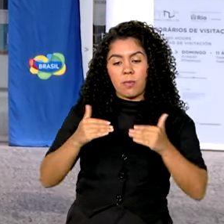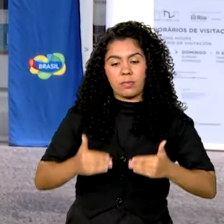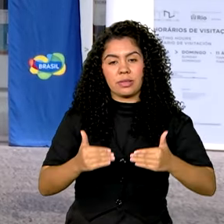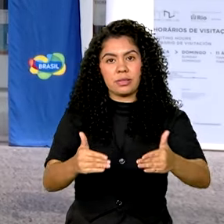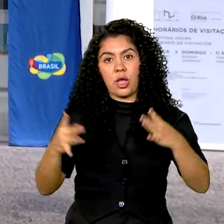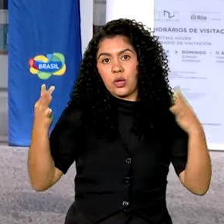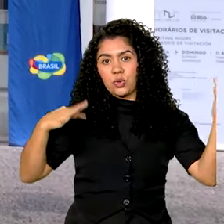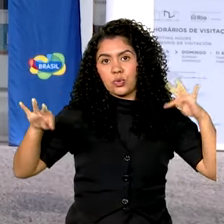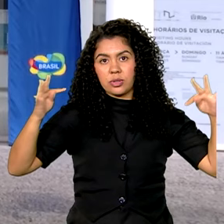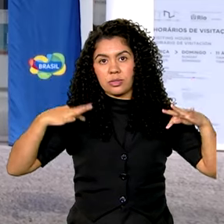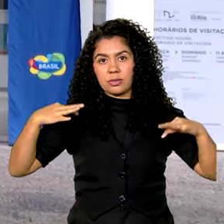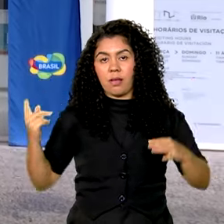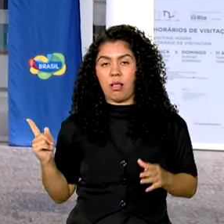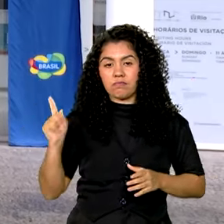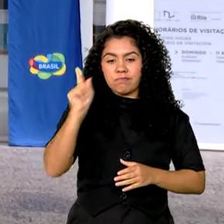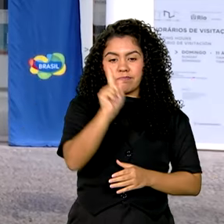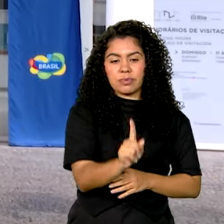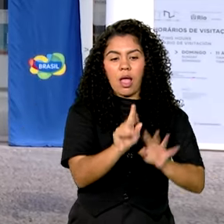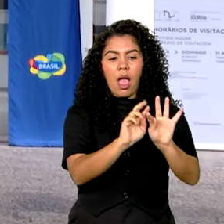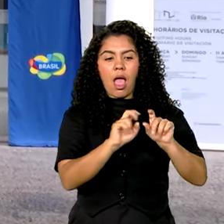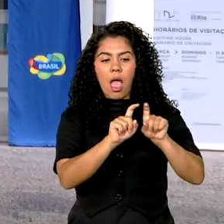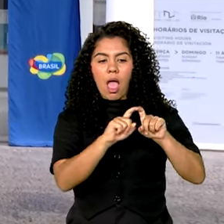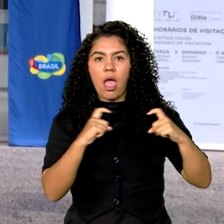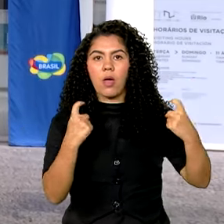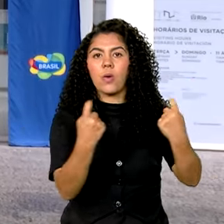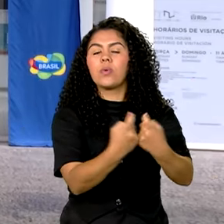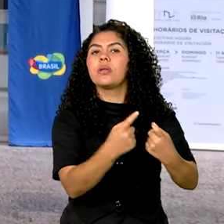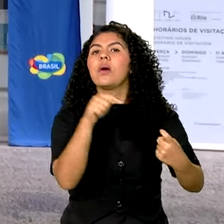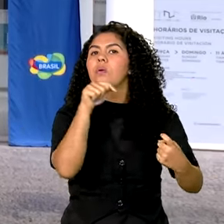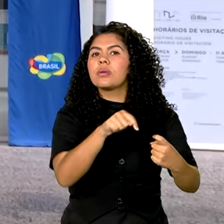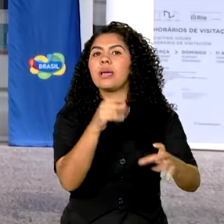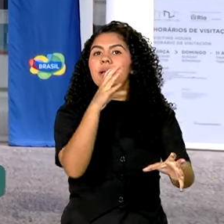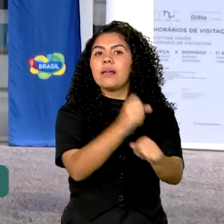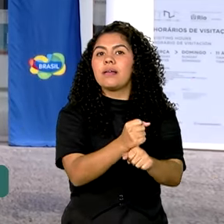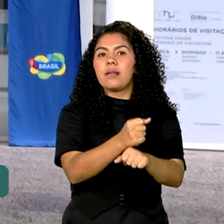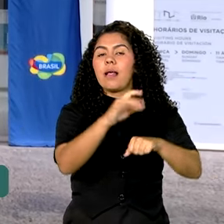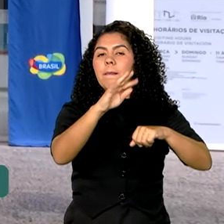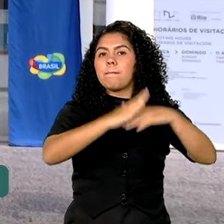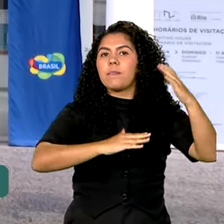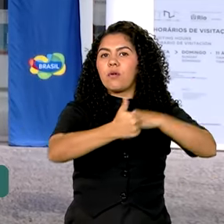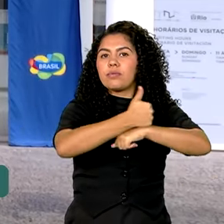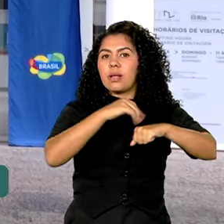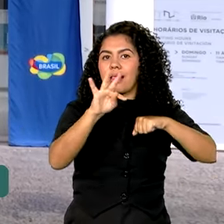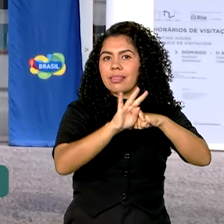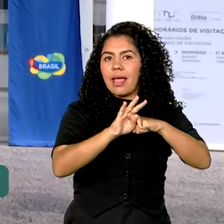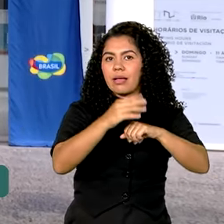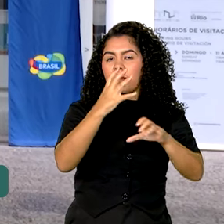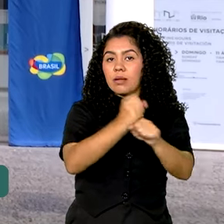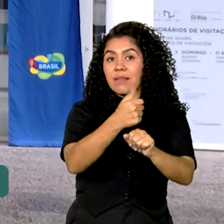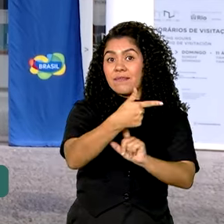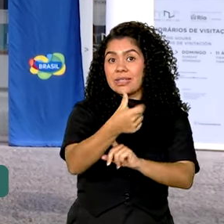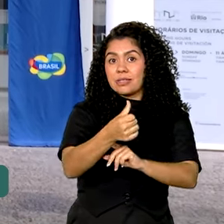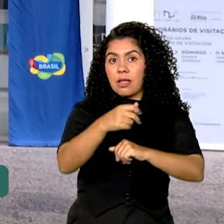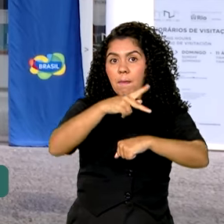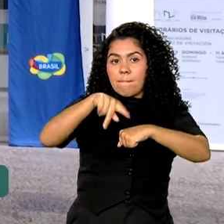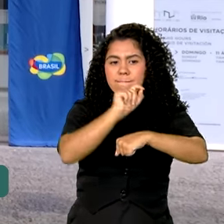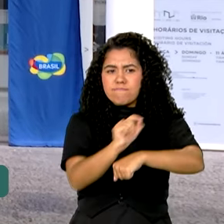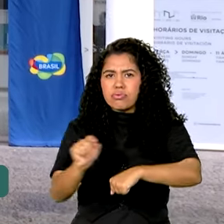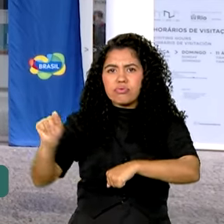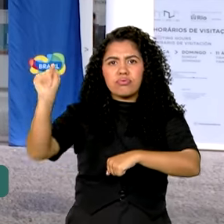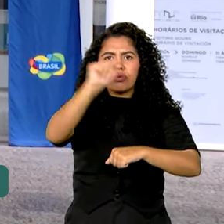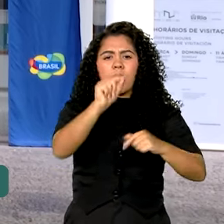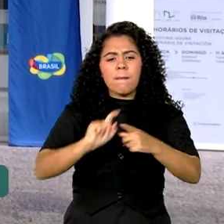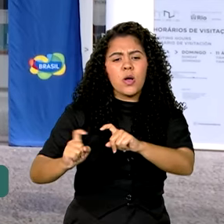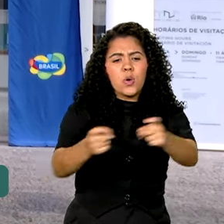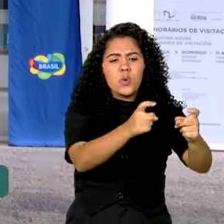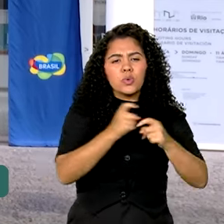autoridades técnicas de 26 países para discutir o desenvolvimento sustentável